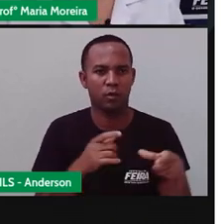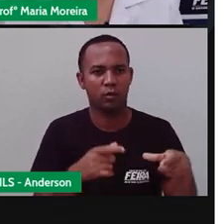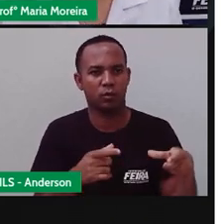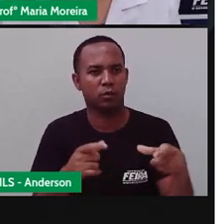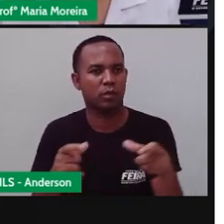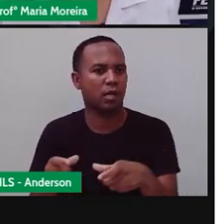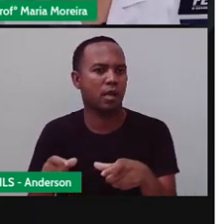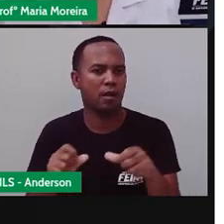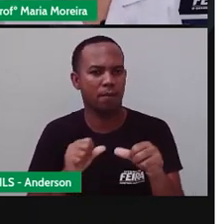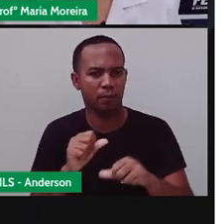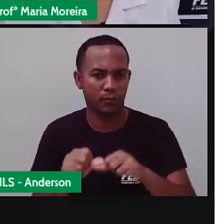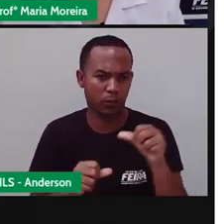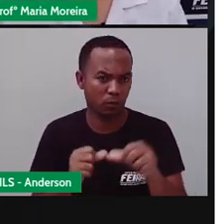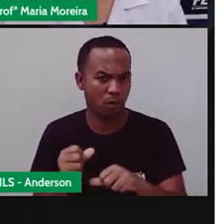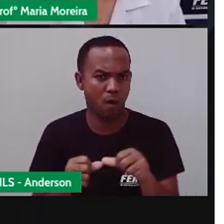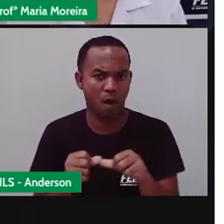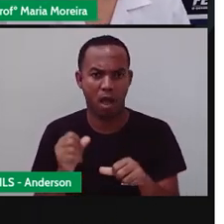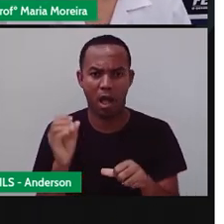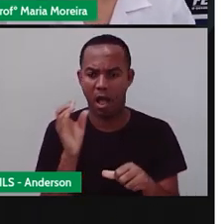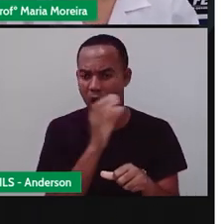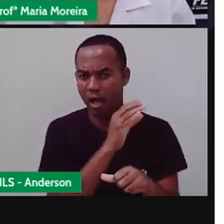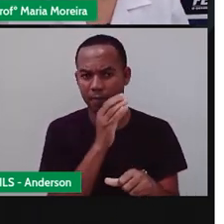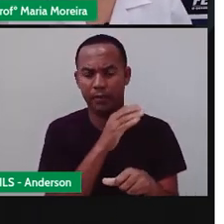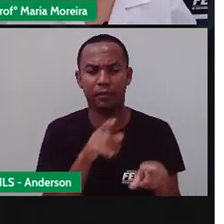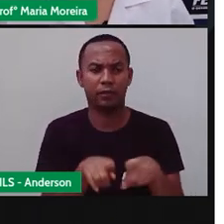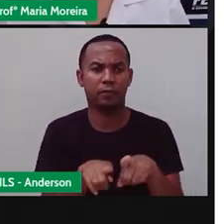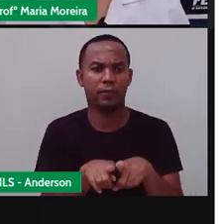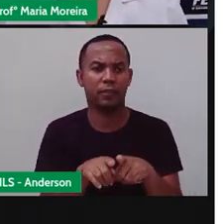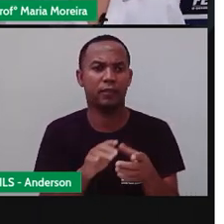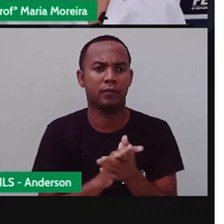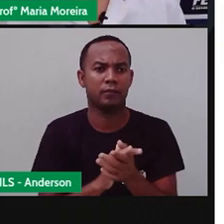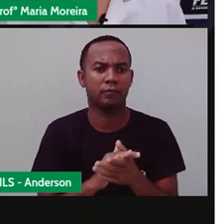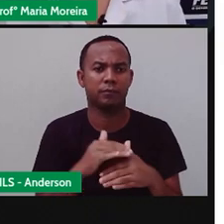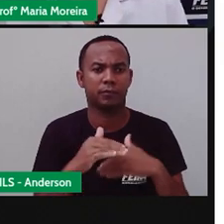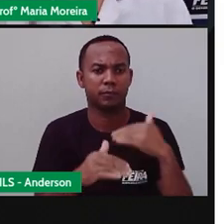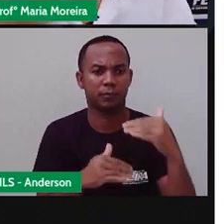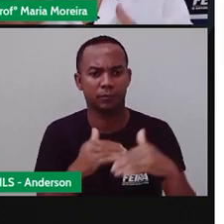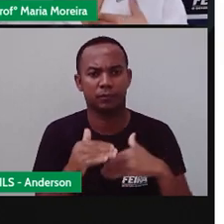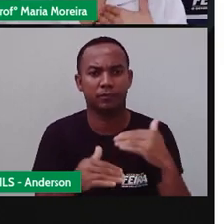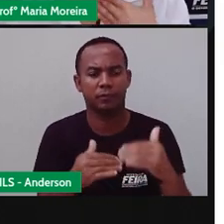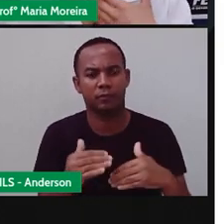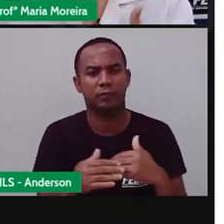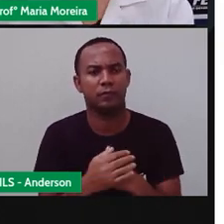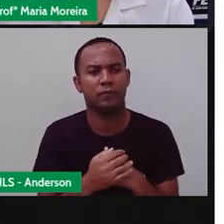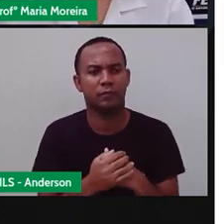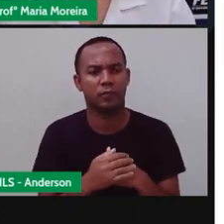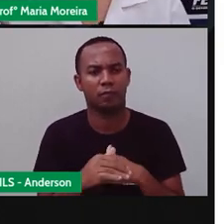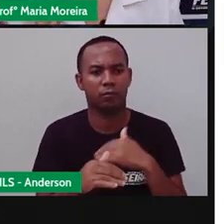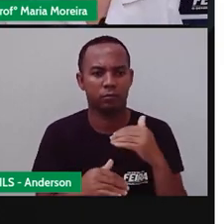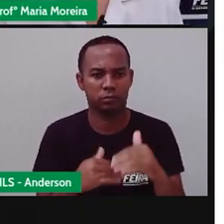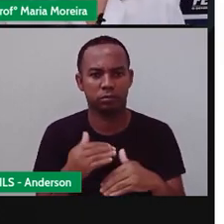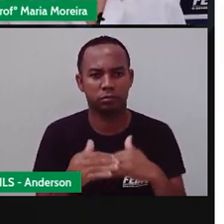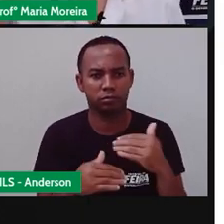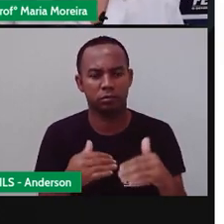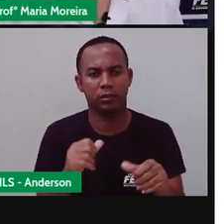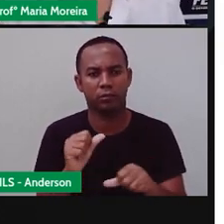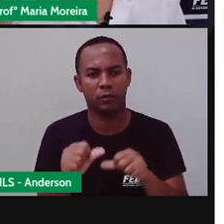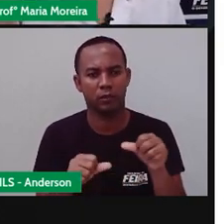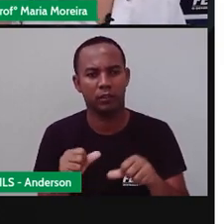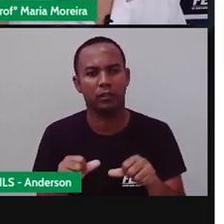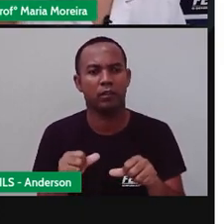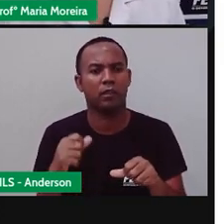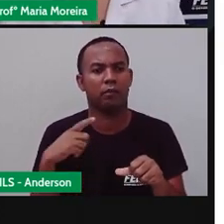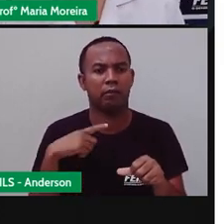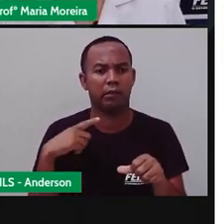ela está mudando muito rápido. Existem paisagens que elas são modificadas, obviamente, lentamente, né? Ó, aos poucos. Mas existem